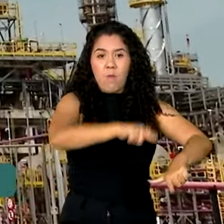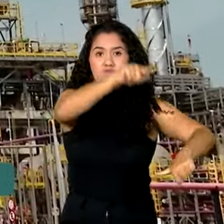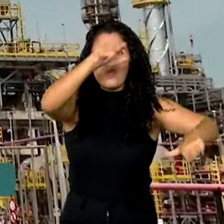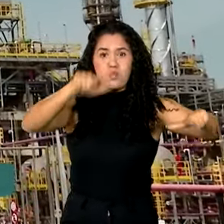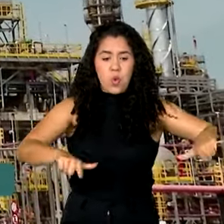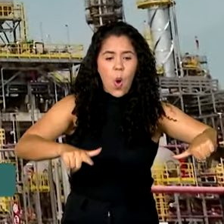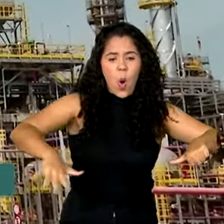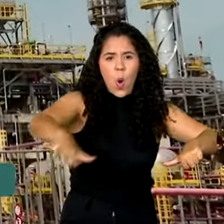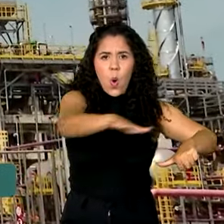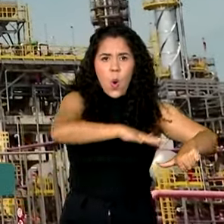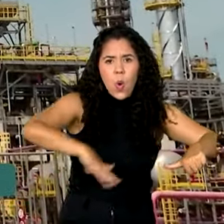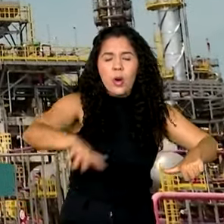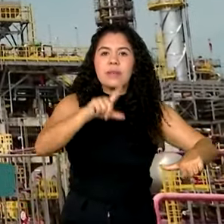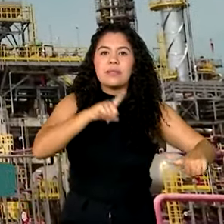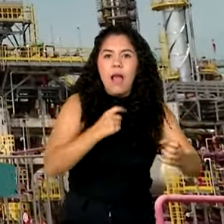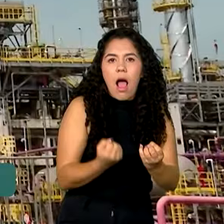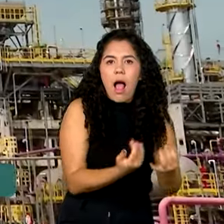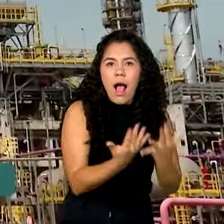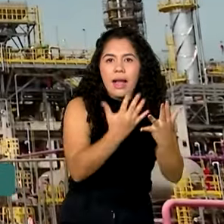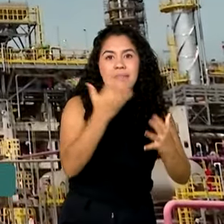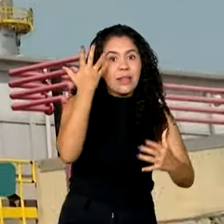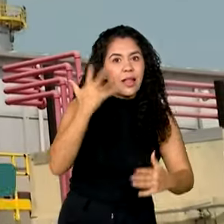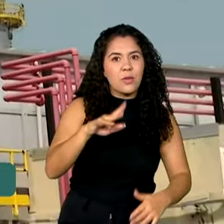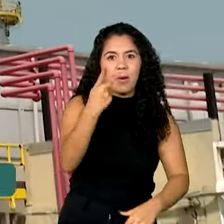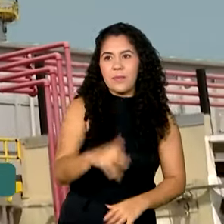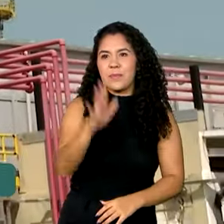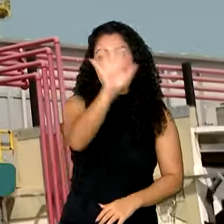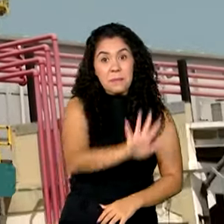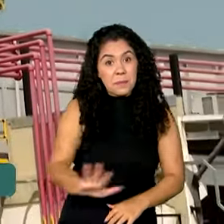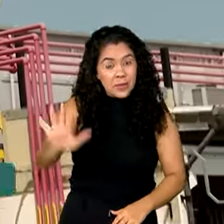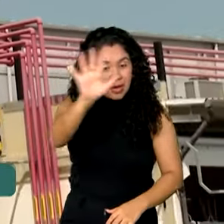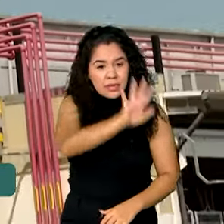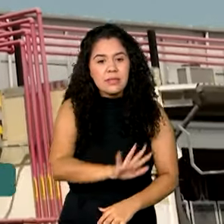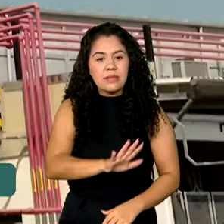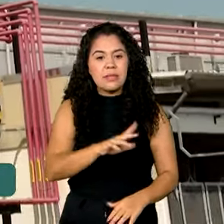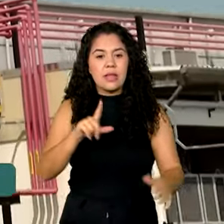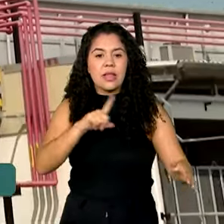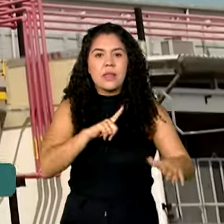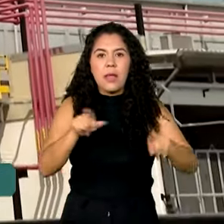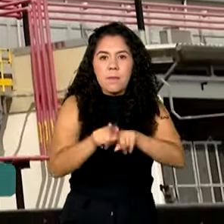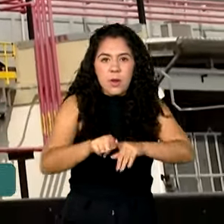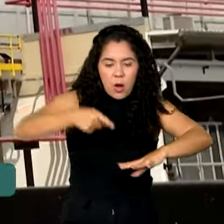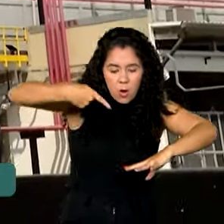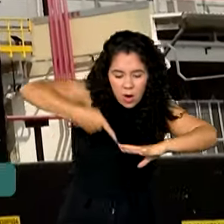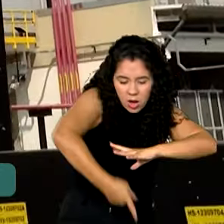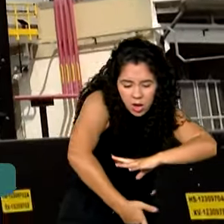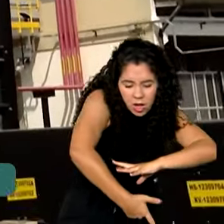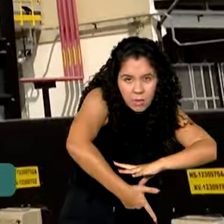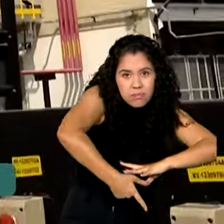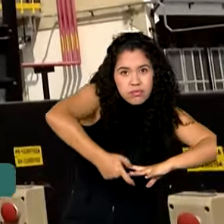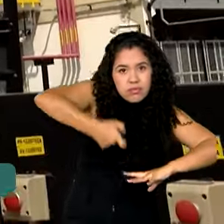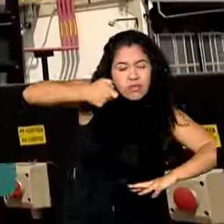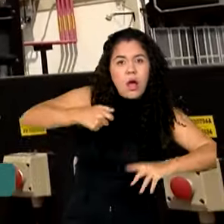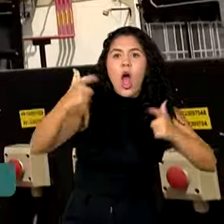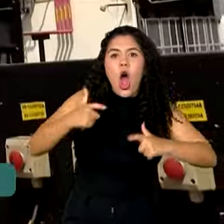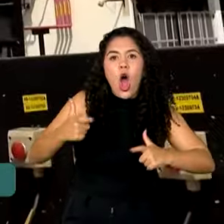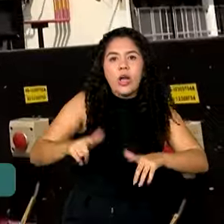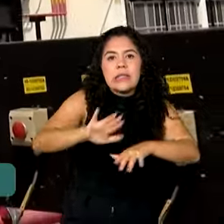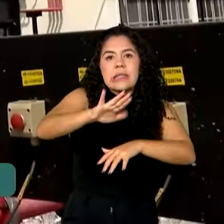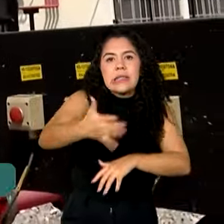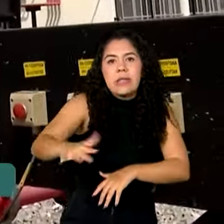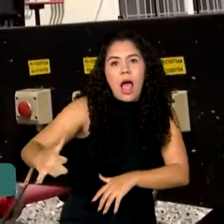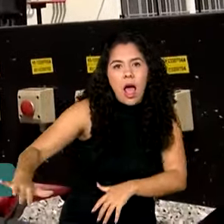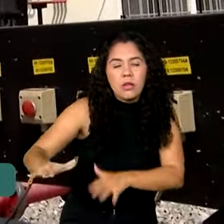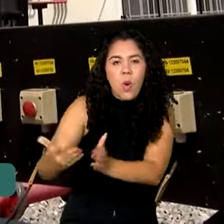processamento de gás natural do país. Ele receberá gás do pré-sal da Bacia de Santos, transportado